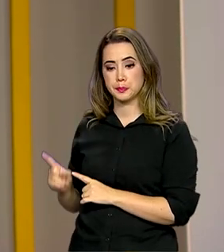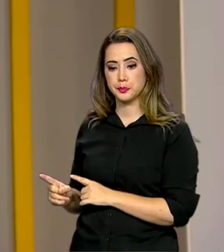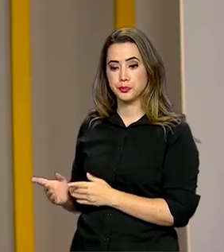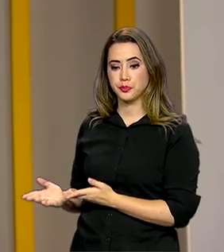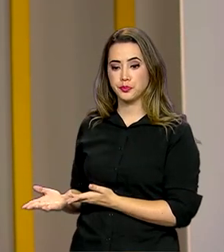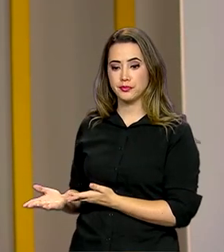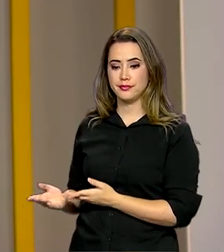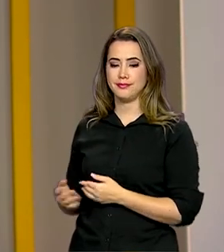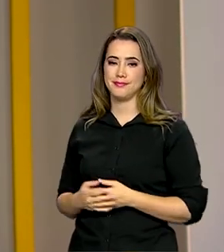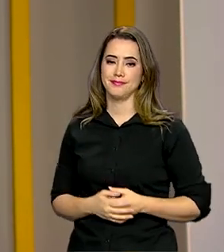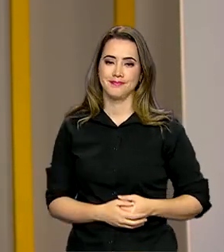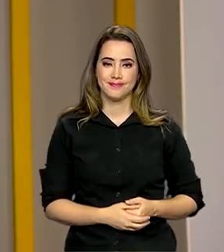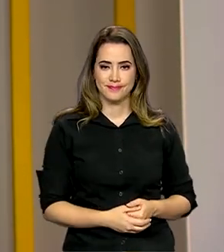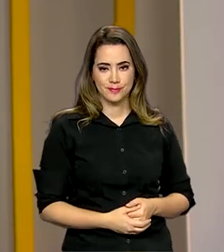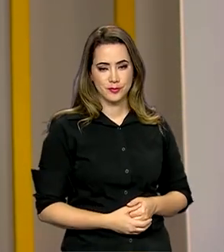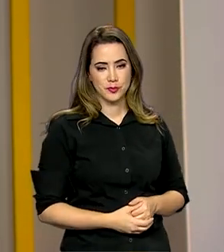-616161.